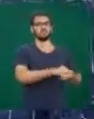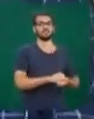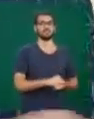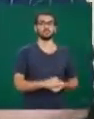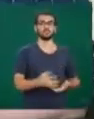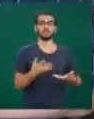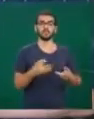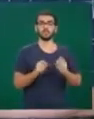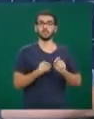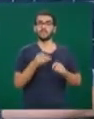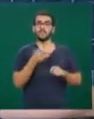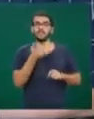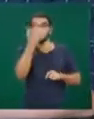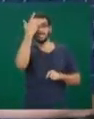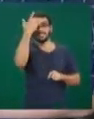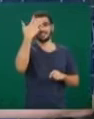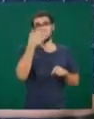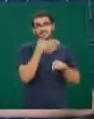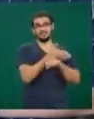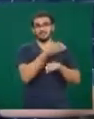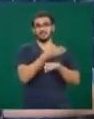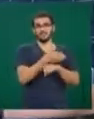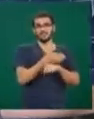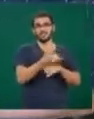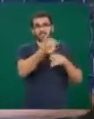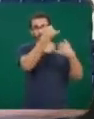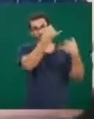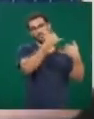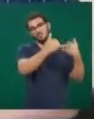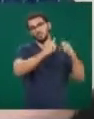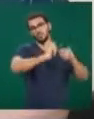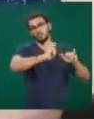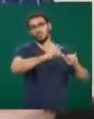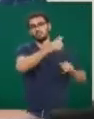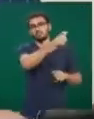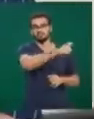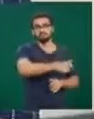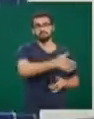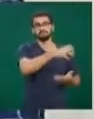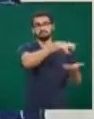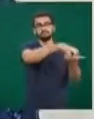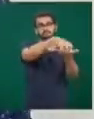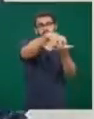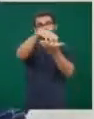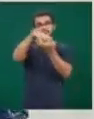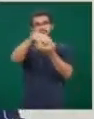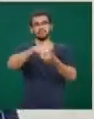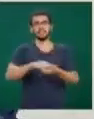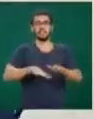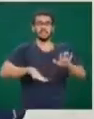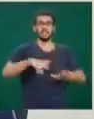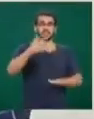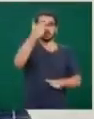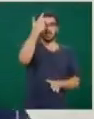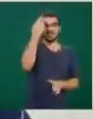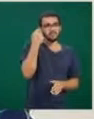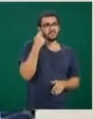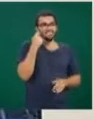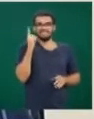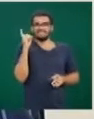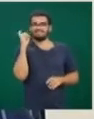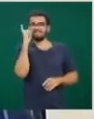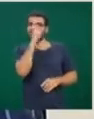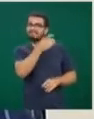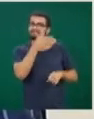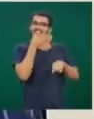facilitar o acesso às informações de cada local. Exatamente, Slene. Muitos usuários acham difícil localizar no site da